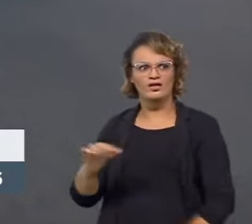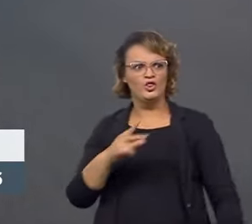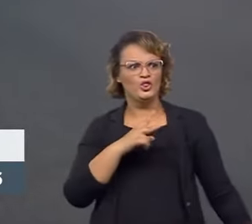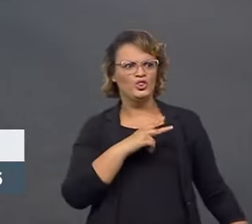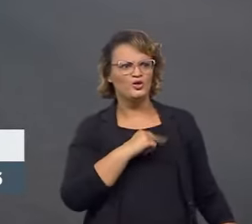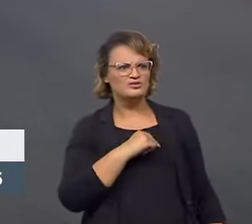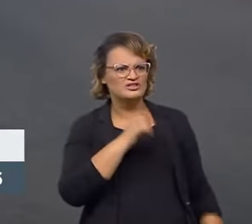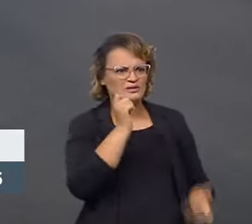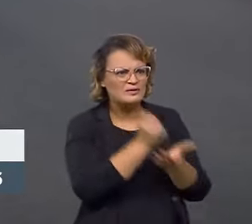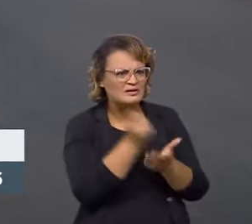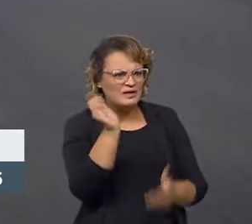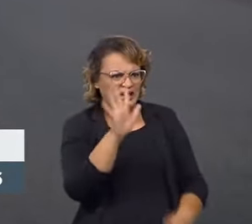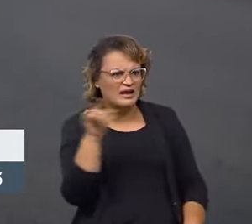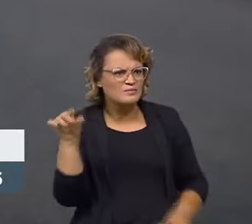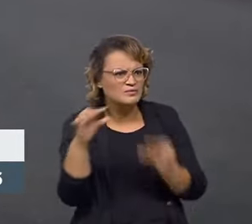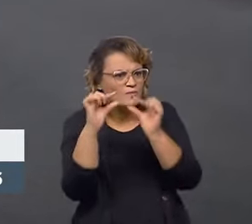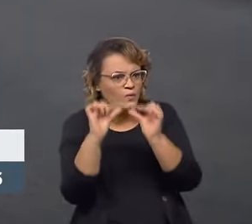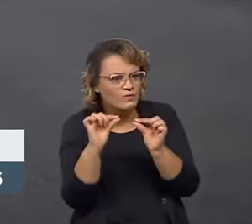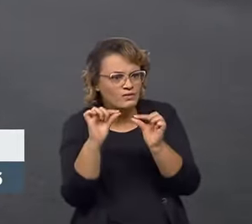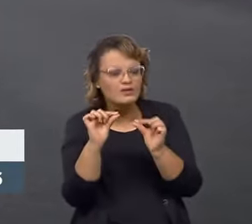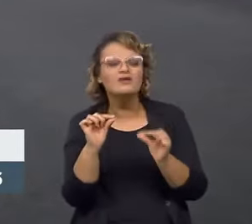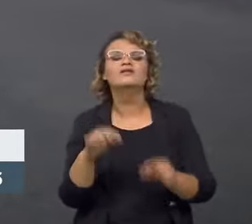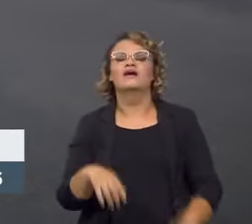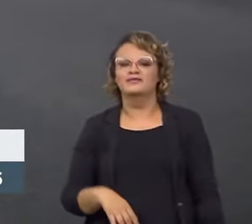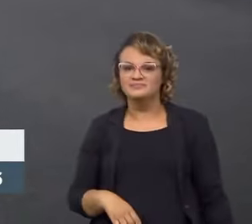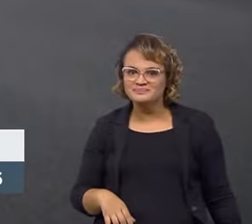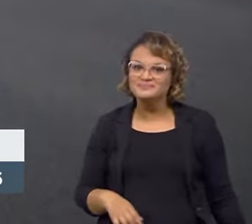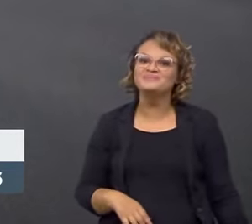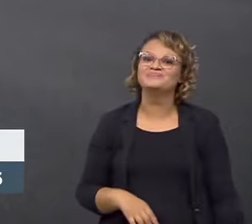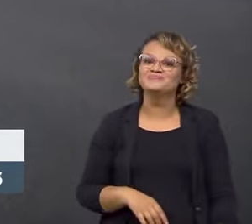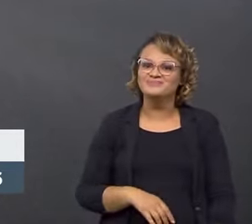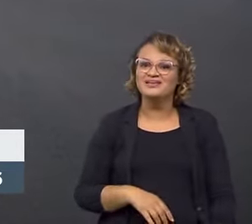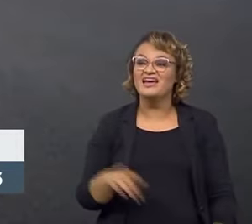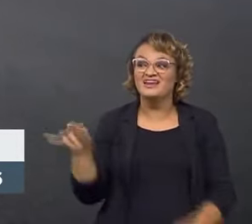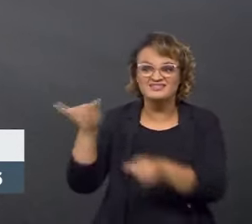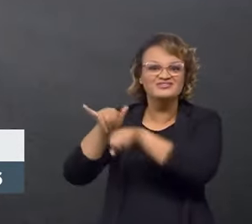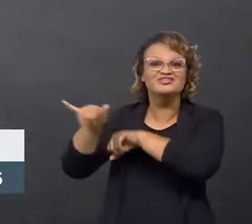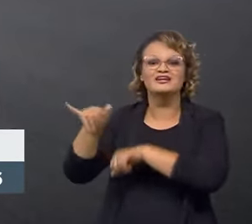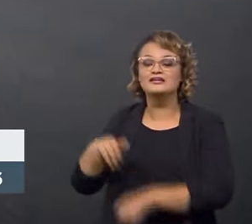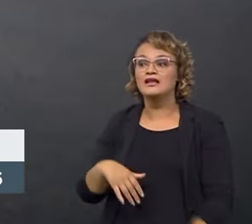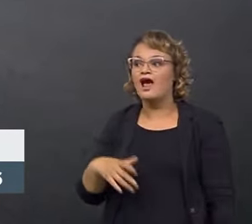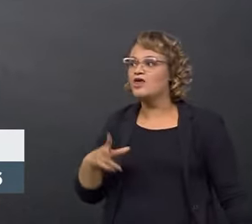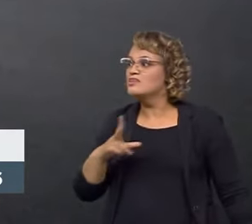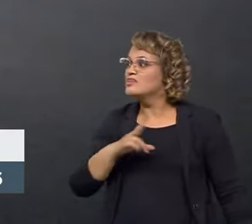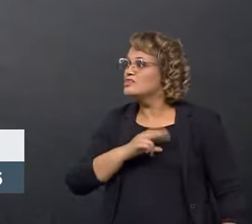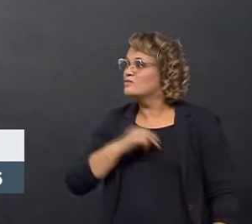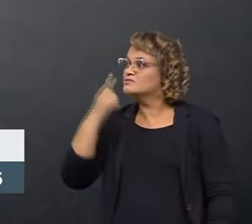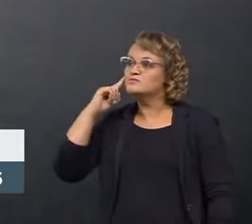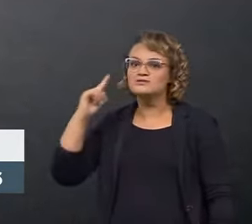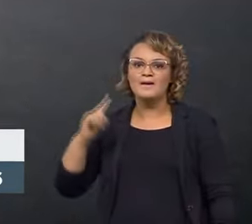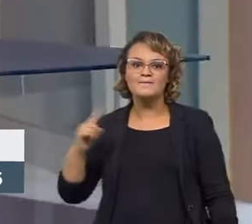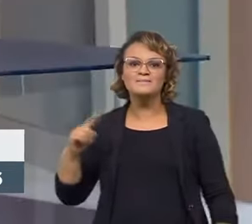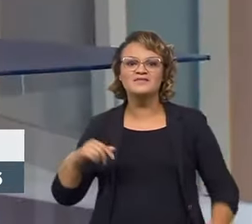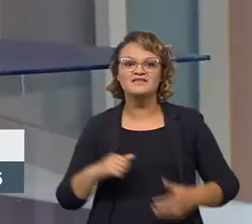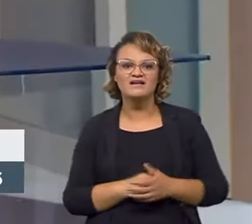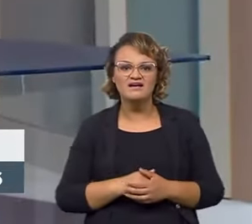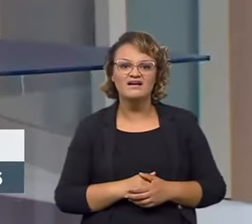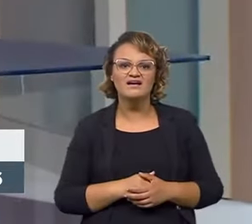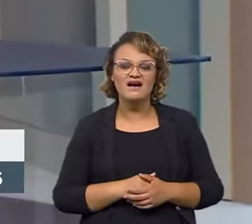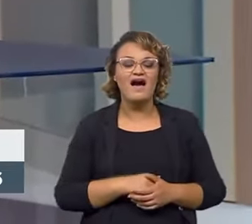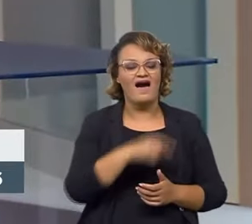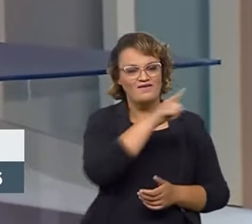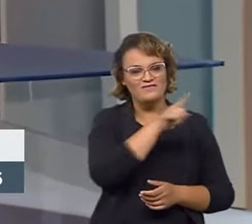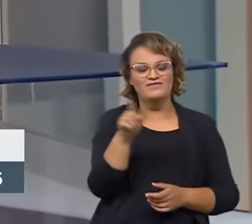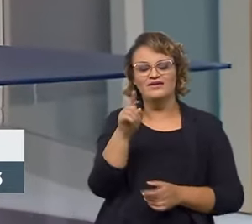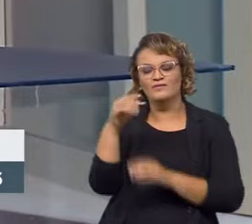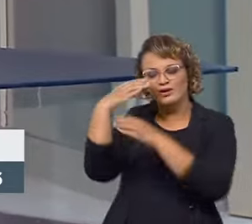tinha um instrumento desse. Então, ela estava comprando X milímetros, mas na verdade tinha X menos 20%. E quando mandou isso para o laboratório para